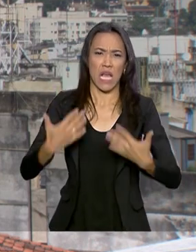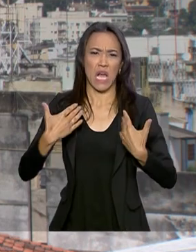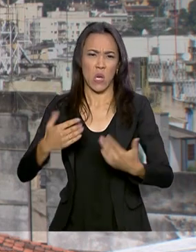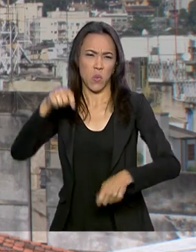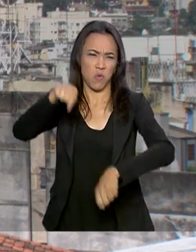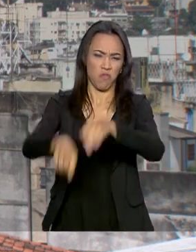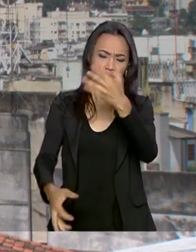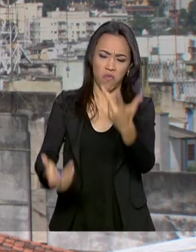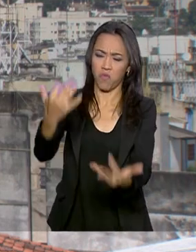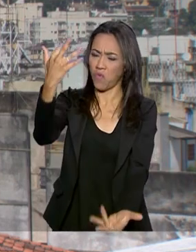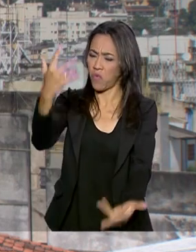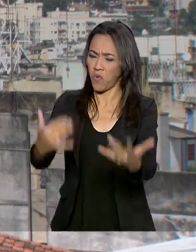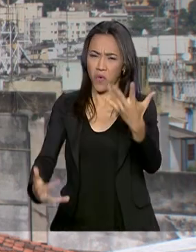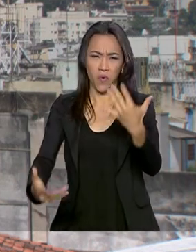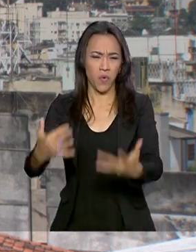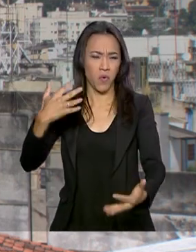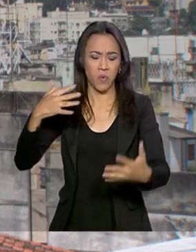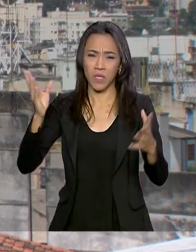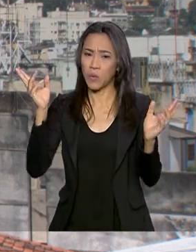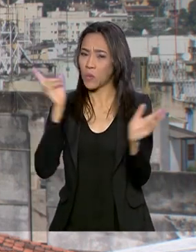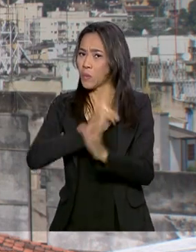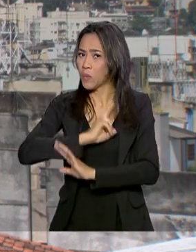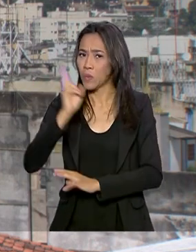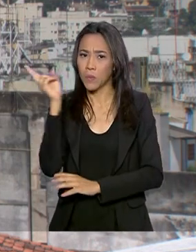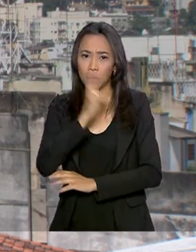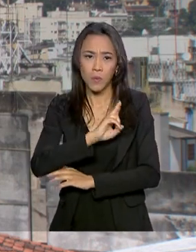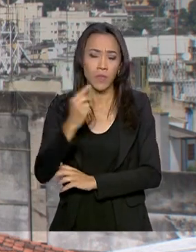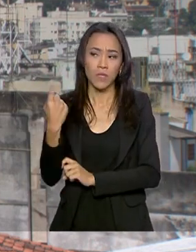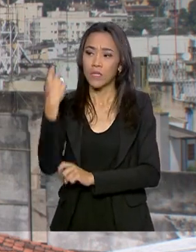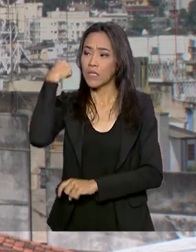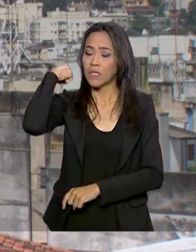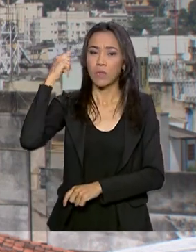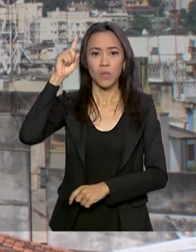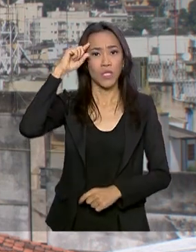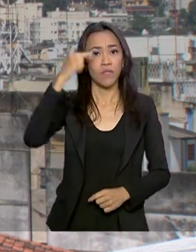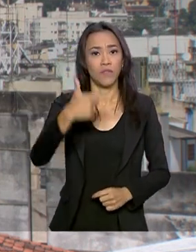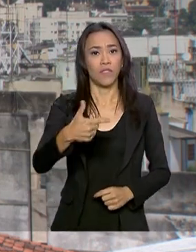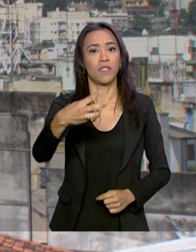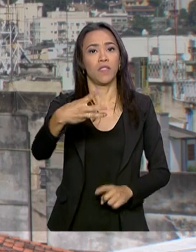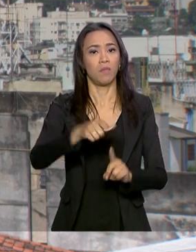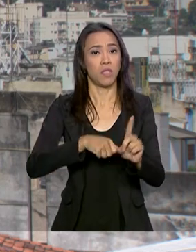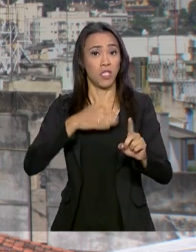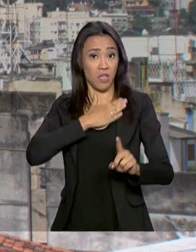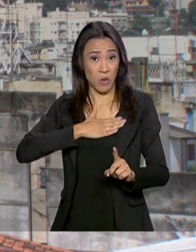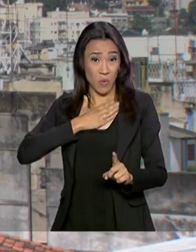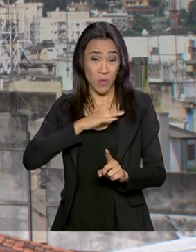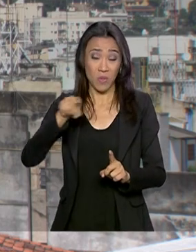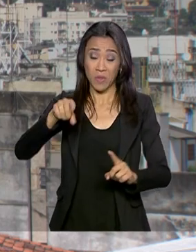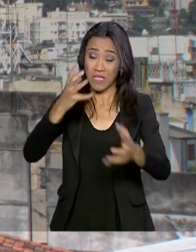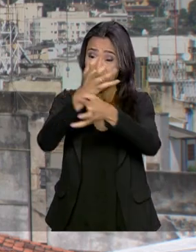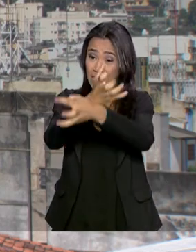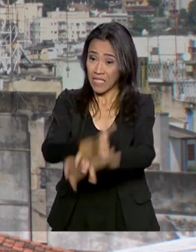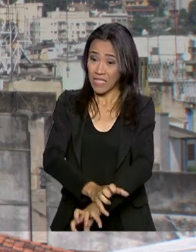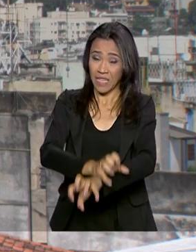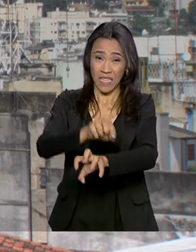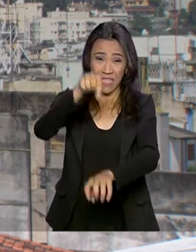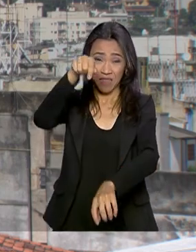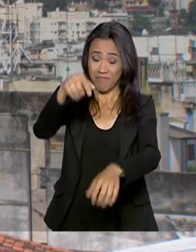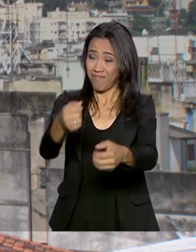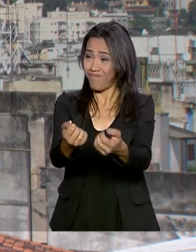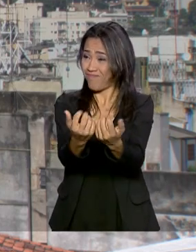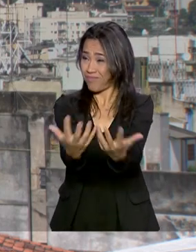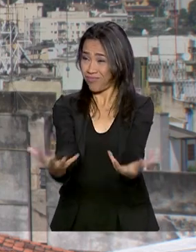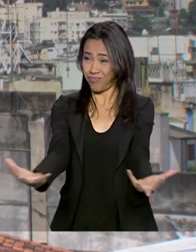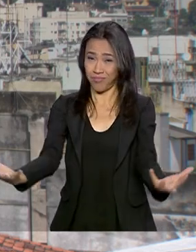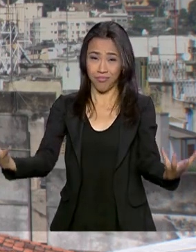governo do Acre decretar estado de emergência no dia 23 de agosto em todo o estado. O período de seca na região deve se estender por